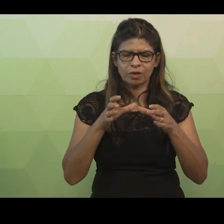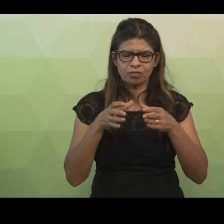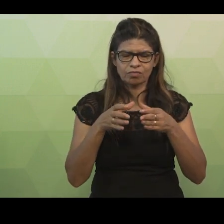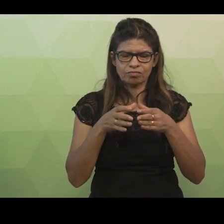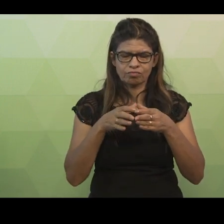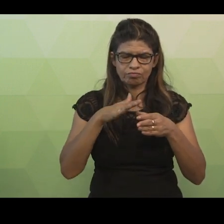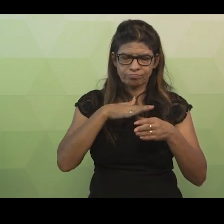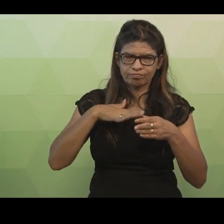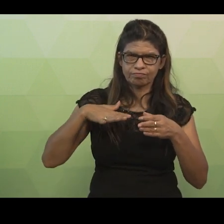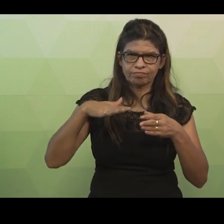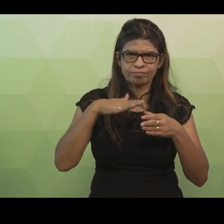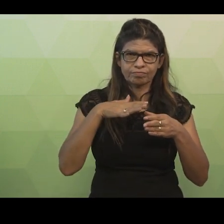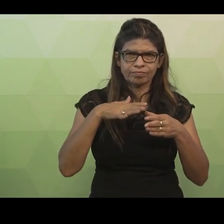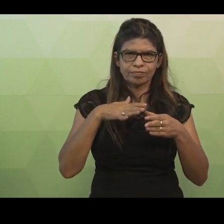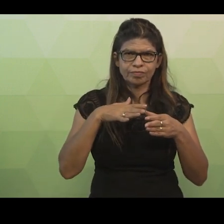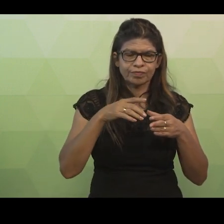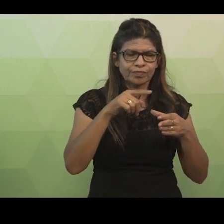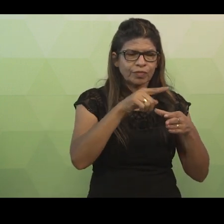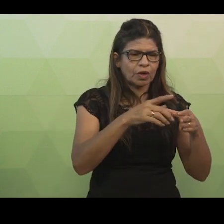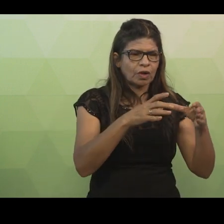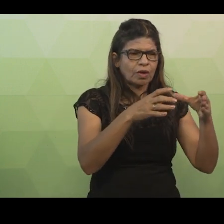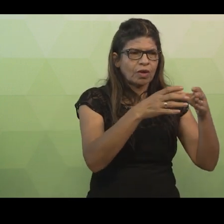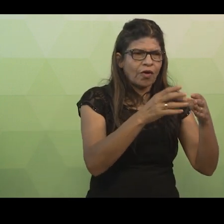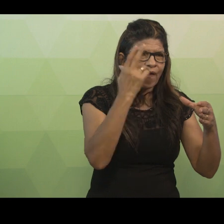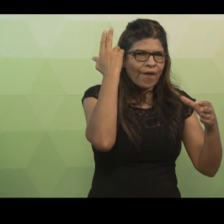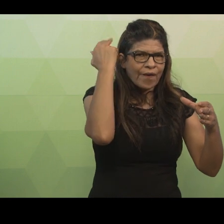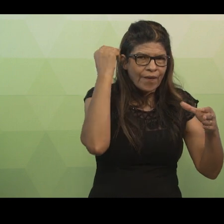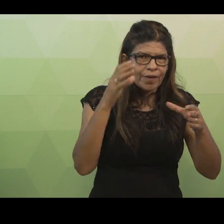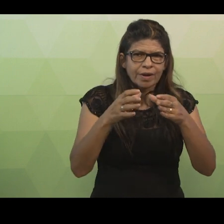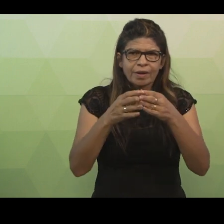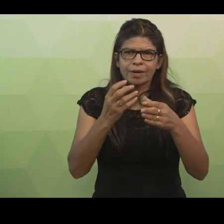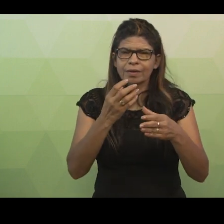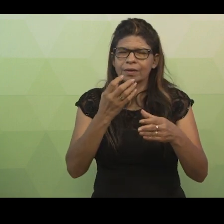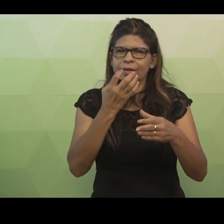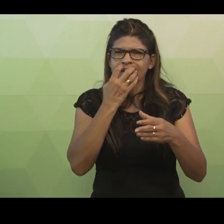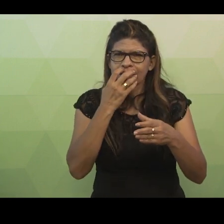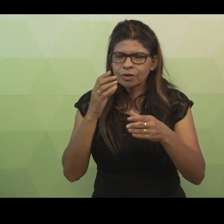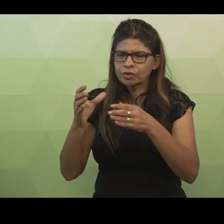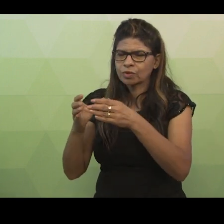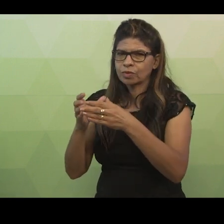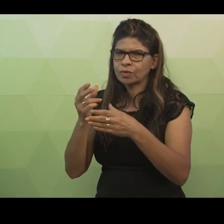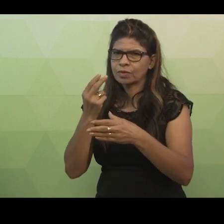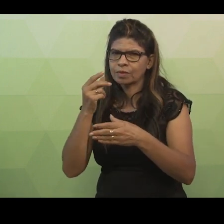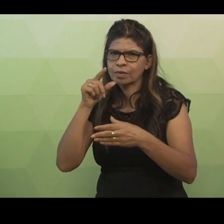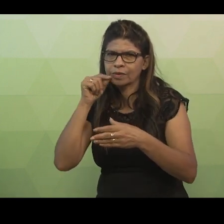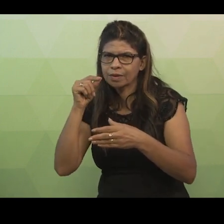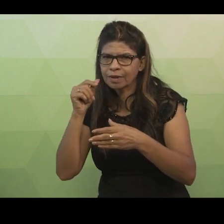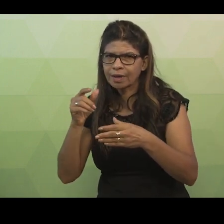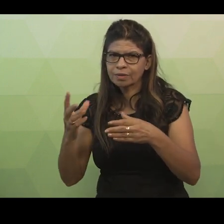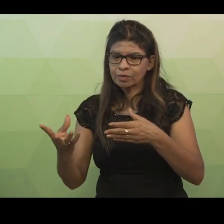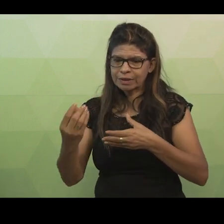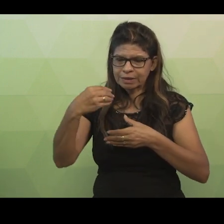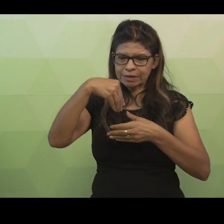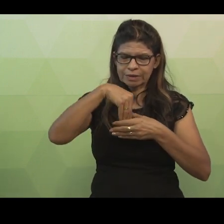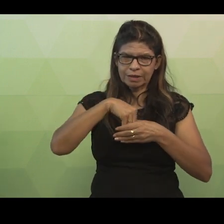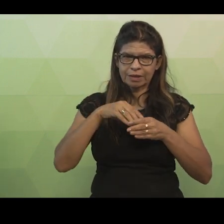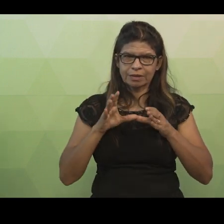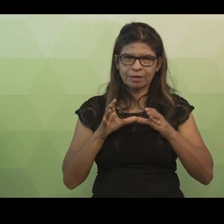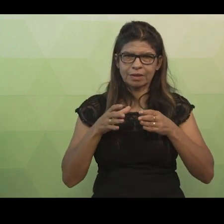essa classe. As classes coelho, cachorro e gato irão se relacionar com a classe animal através